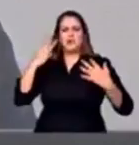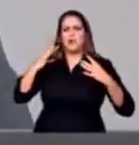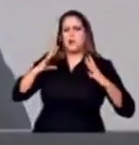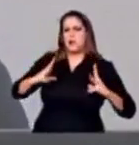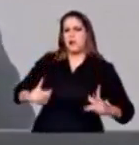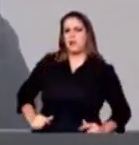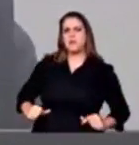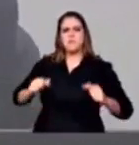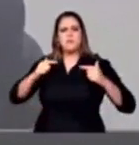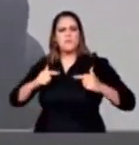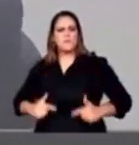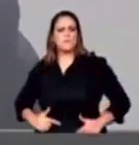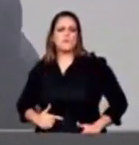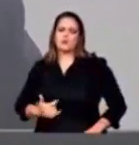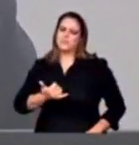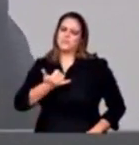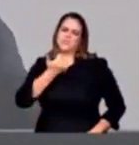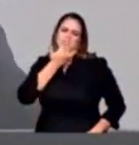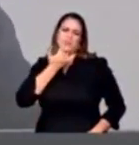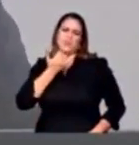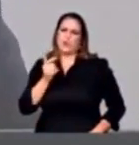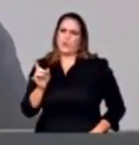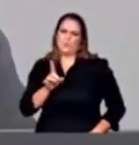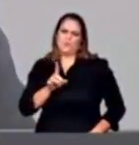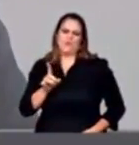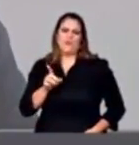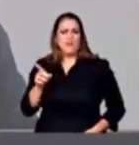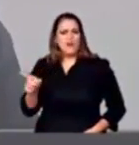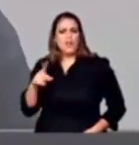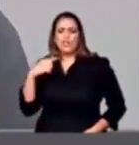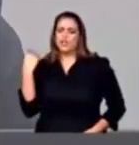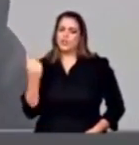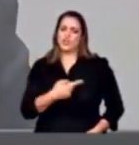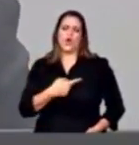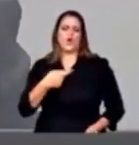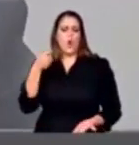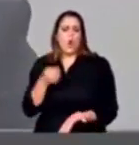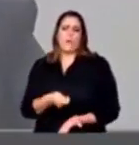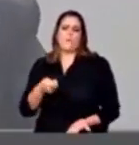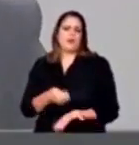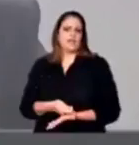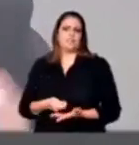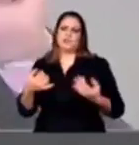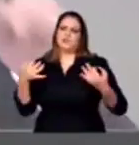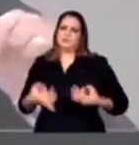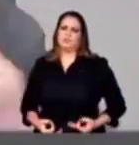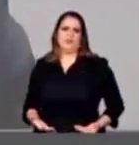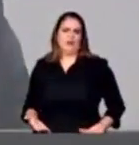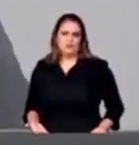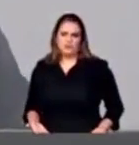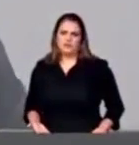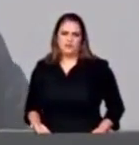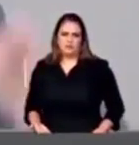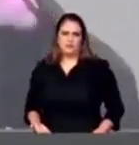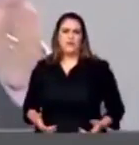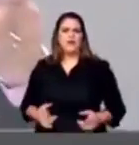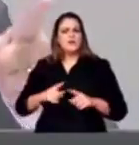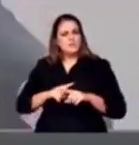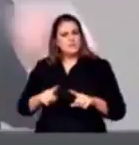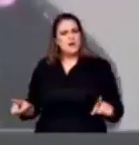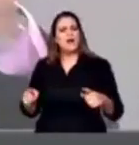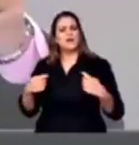Ser honesto é mais que a obrigação de todos nós. Precisa também ser responsável, ser